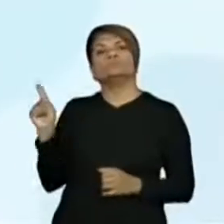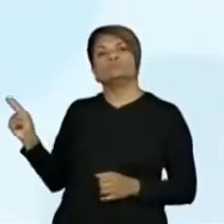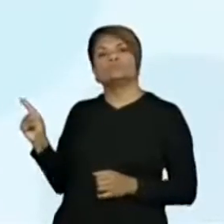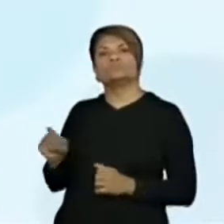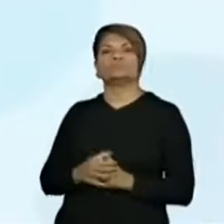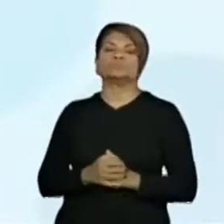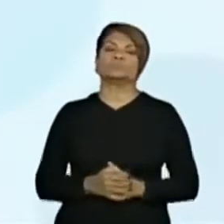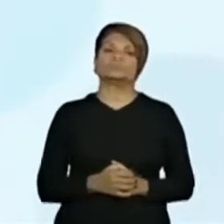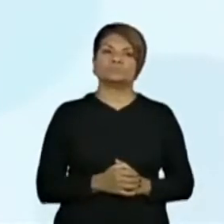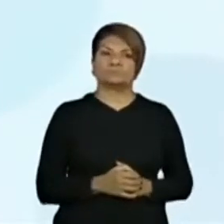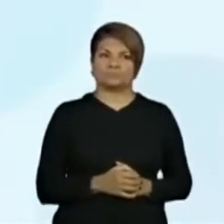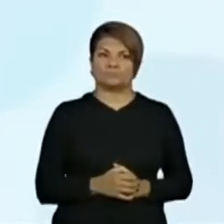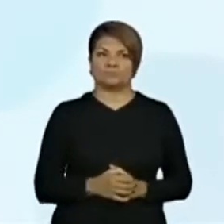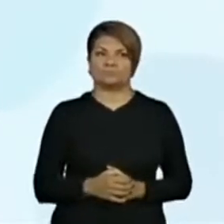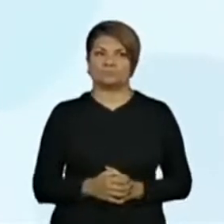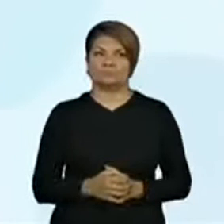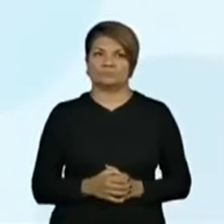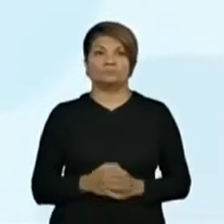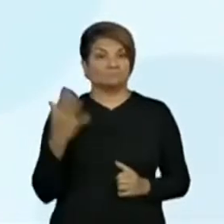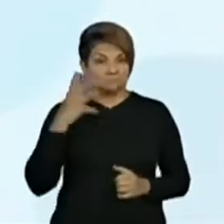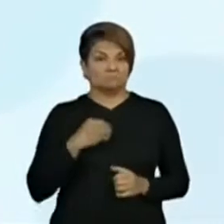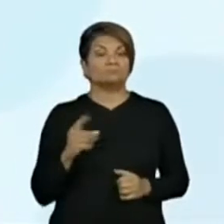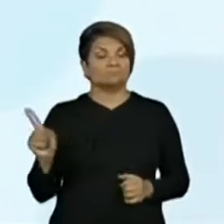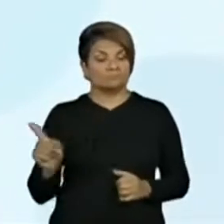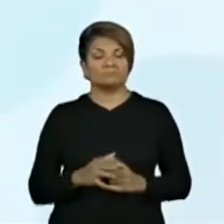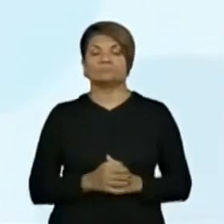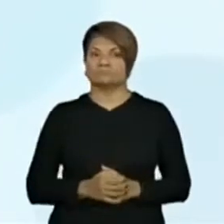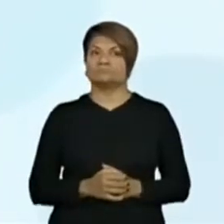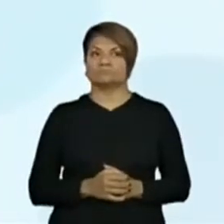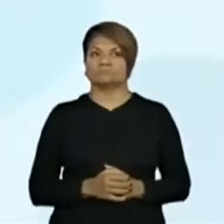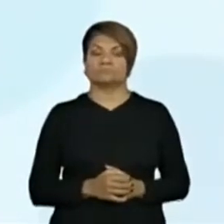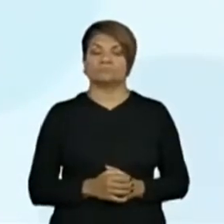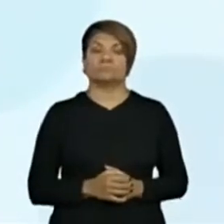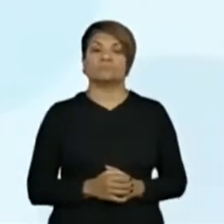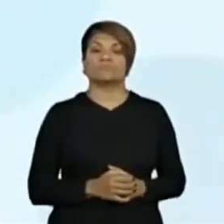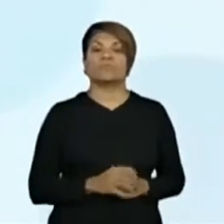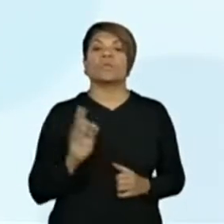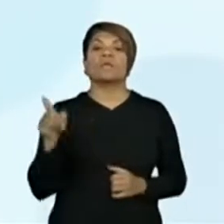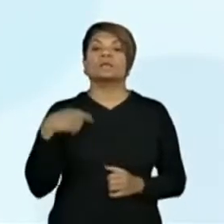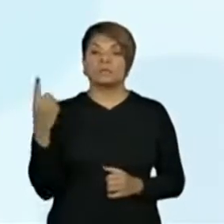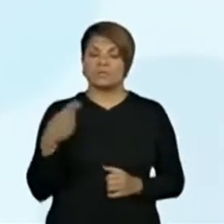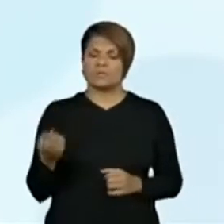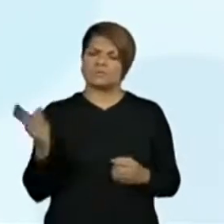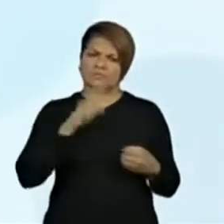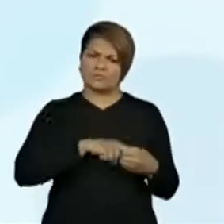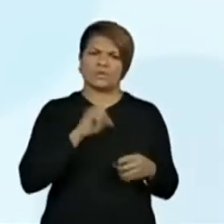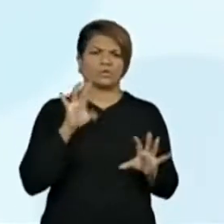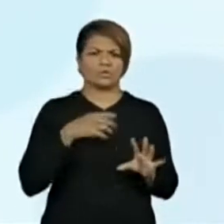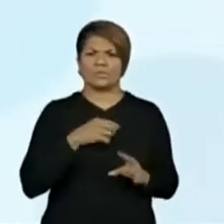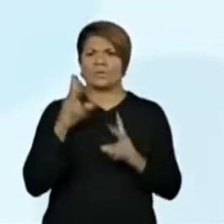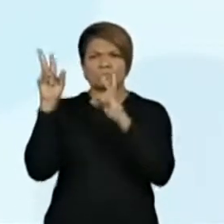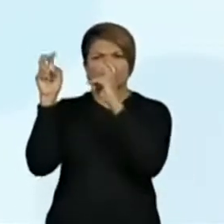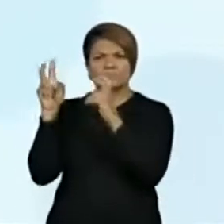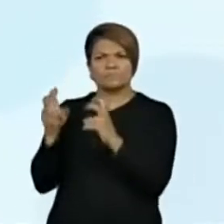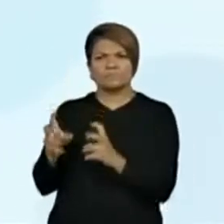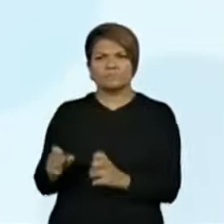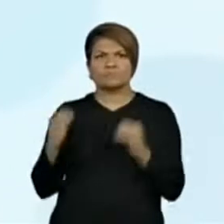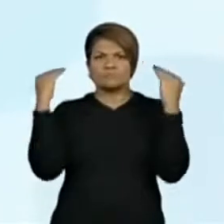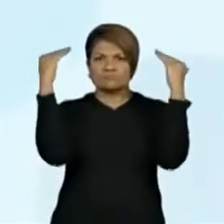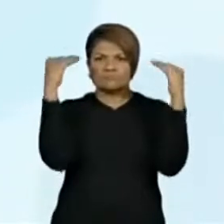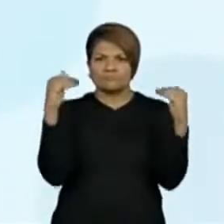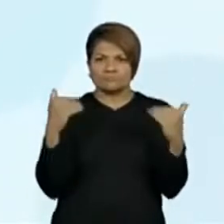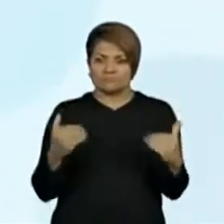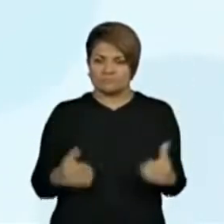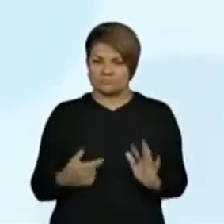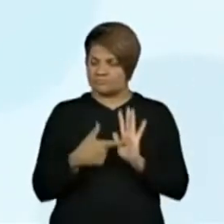conseguem ver. Mas mesmo assim ficou bem bonito, professora. Isso. Olha lá. Lembrando que depois a gente vai retomar, é só para observar como é organizado, como é